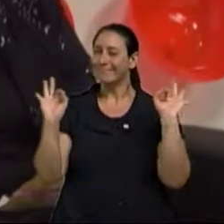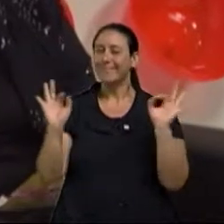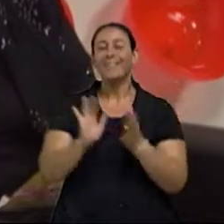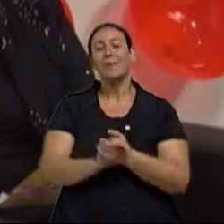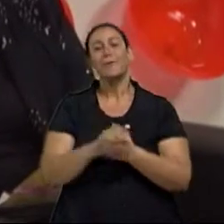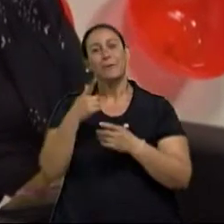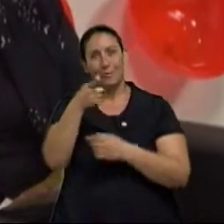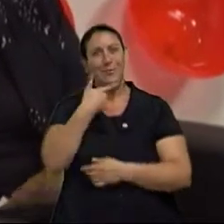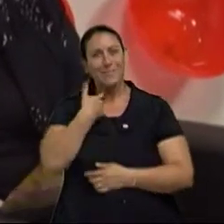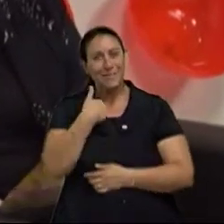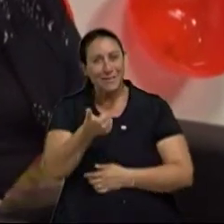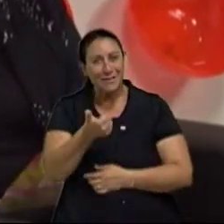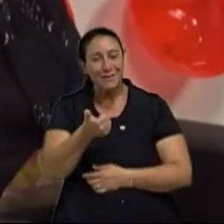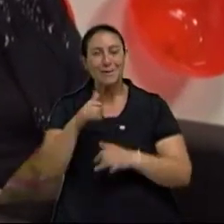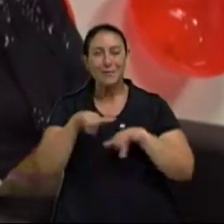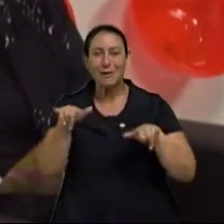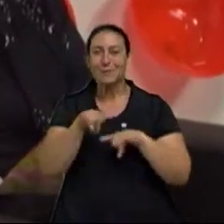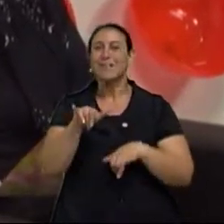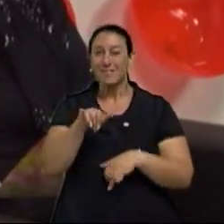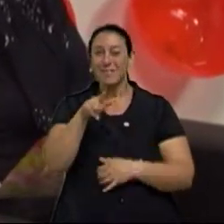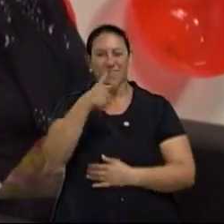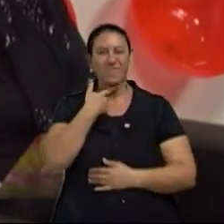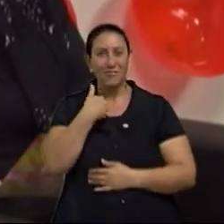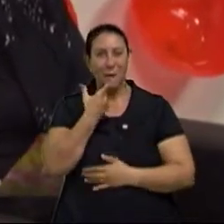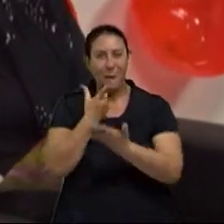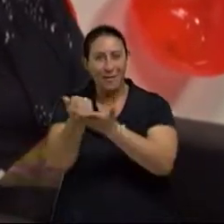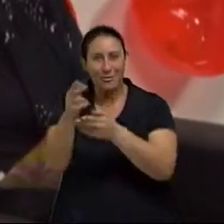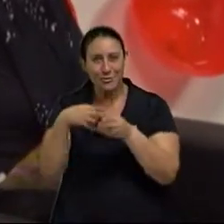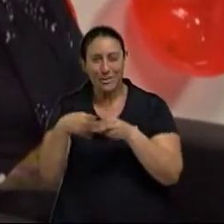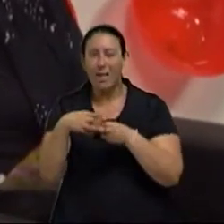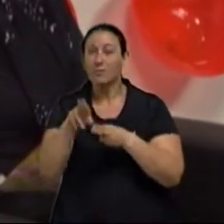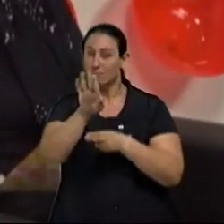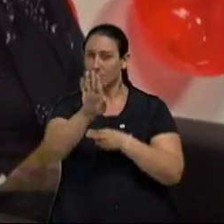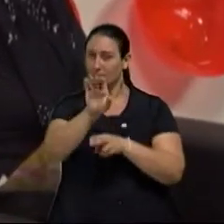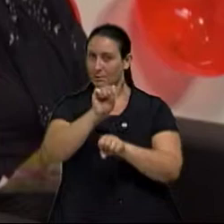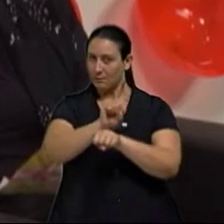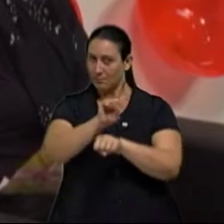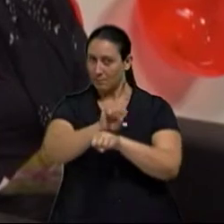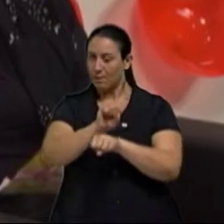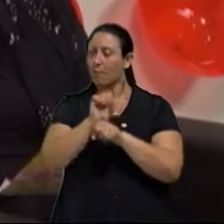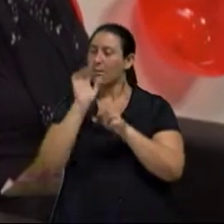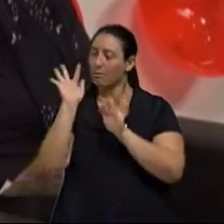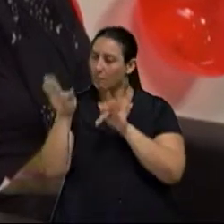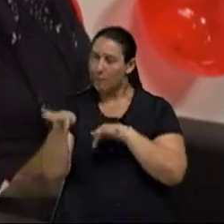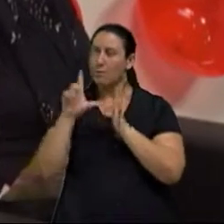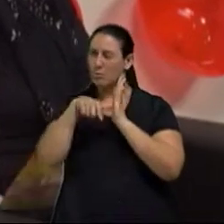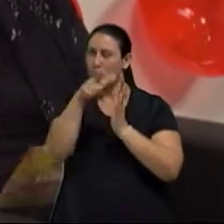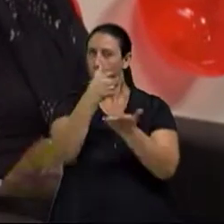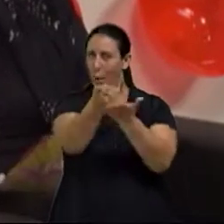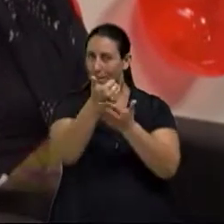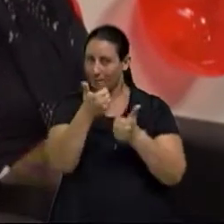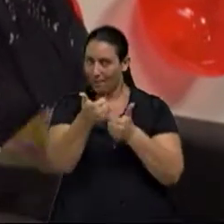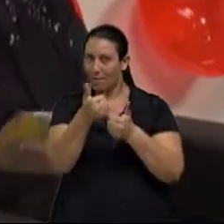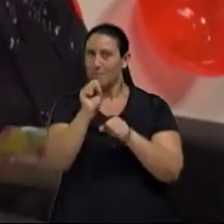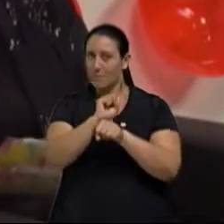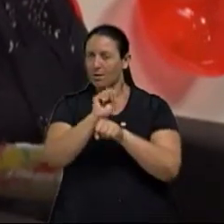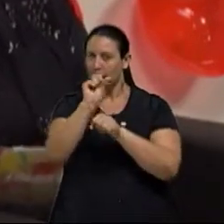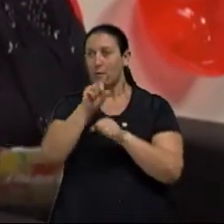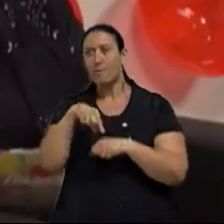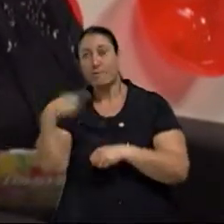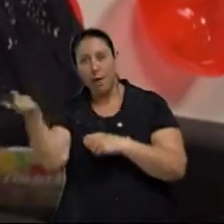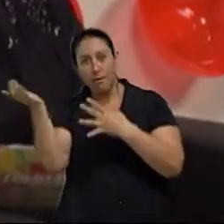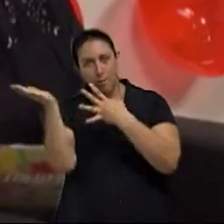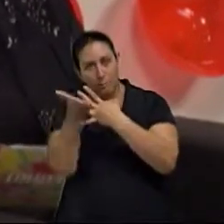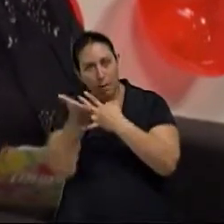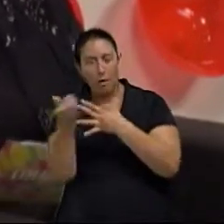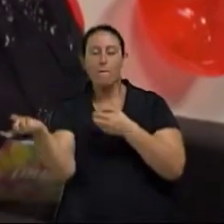Estão gostando do programa? Já estão com vontade de comer chocolate? Mas esperem ele terminar para depois buscar o chocolate, tá? A gente vai num pequeno